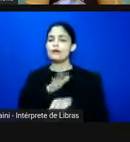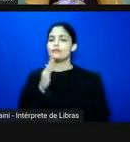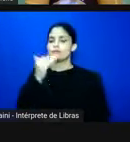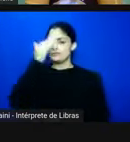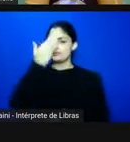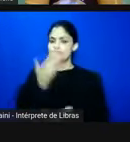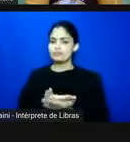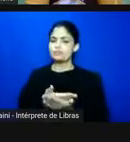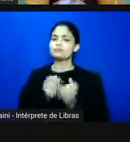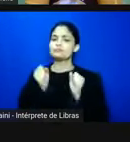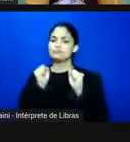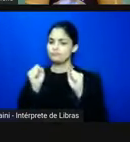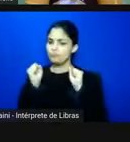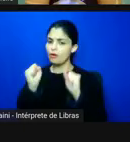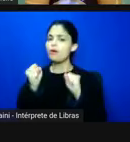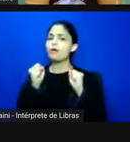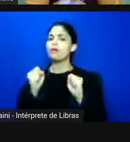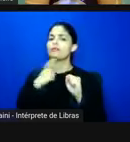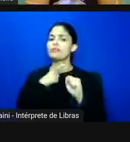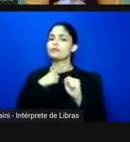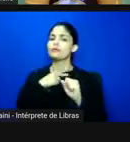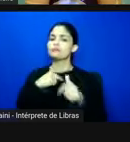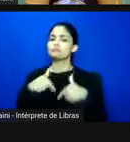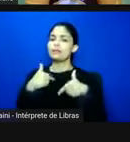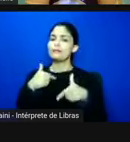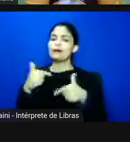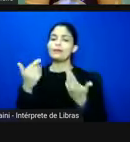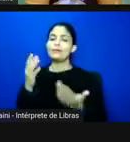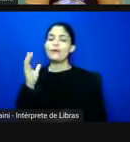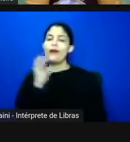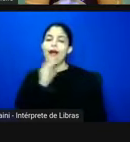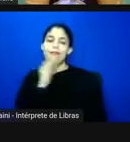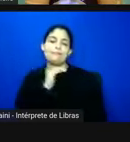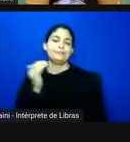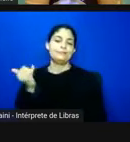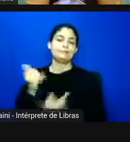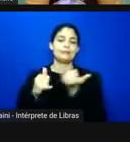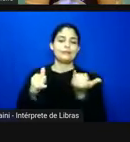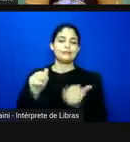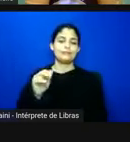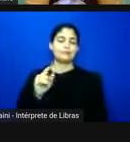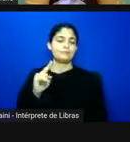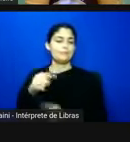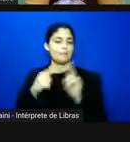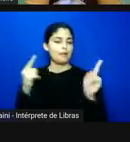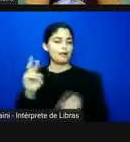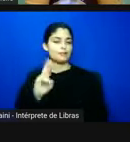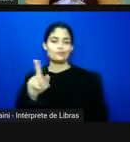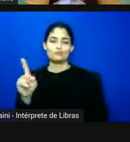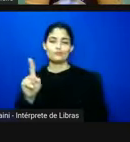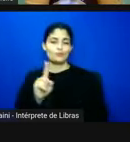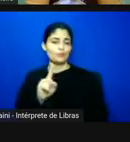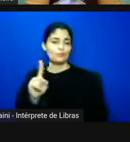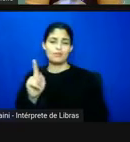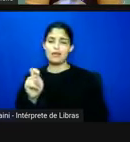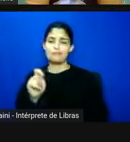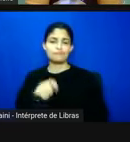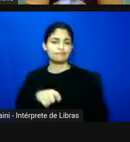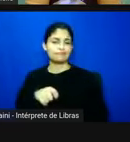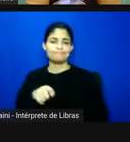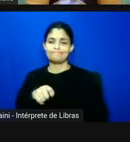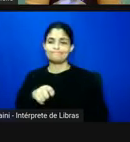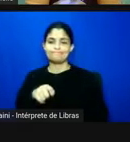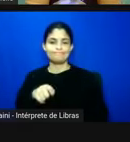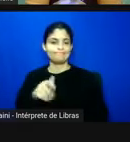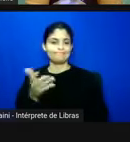um trabalho ligeiro né dá para fazer rapidinho não não dá não dá e